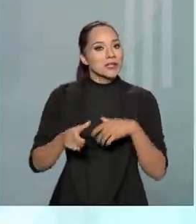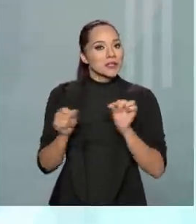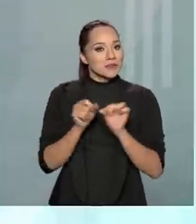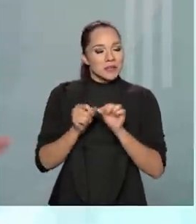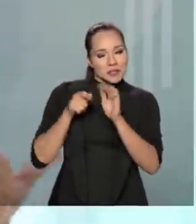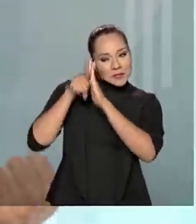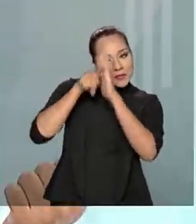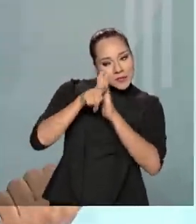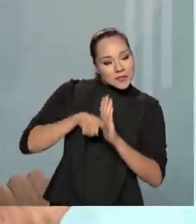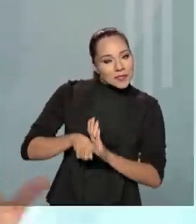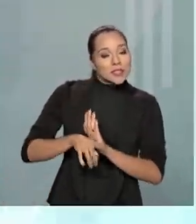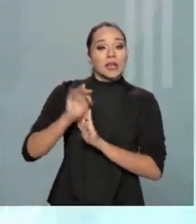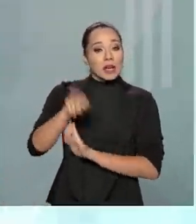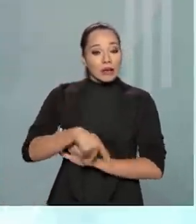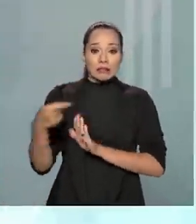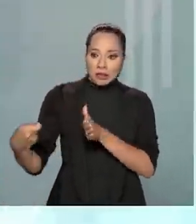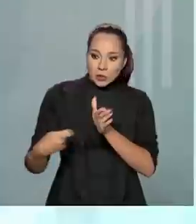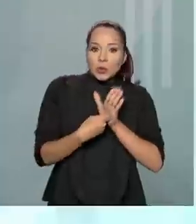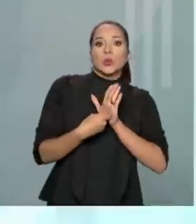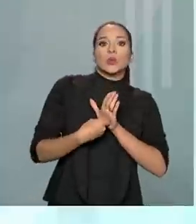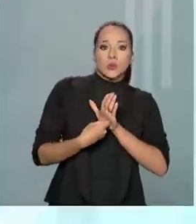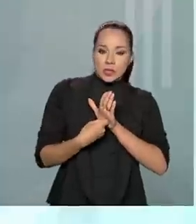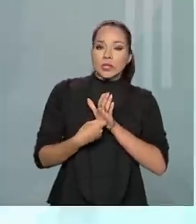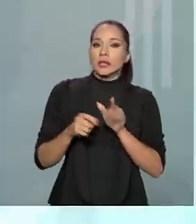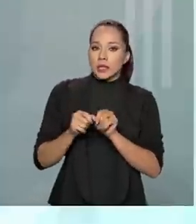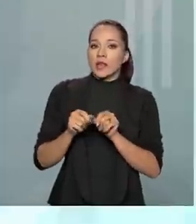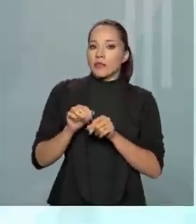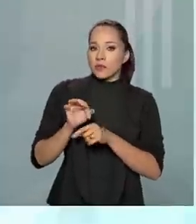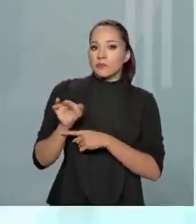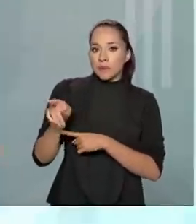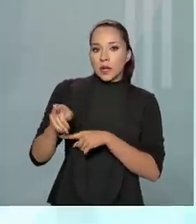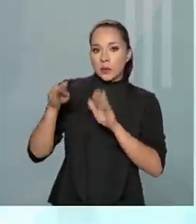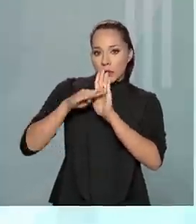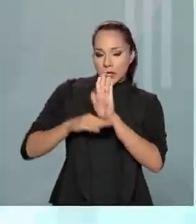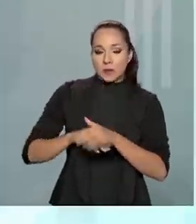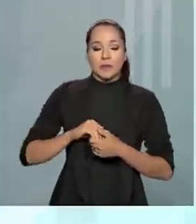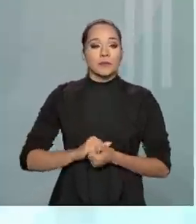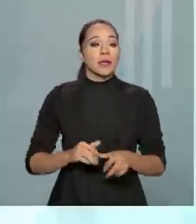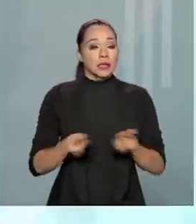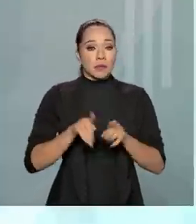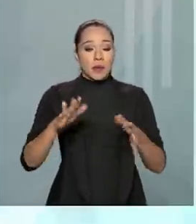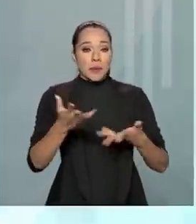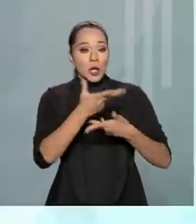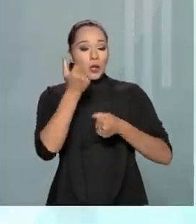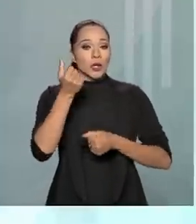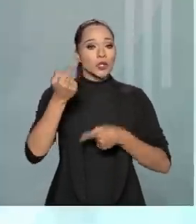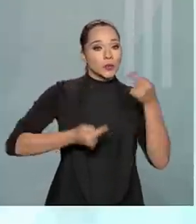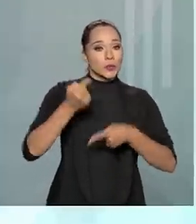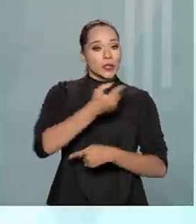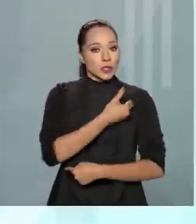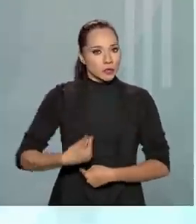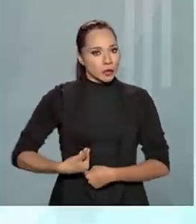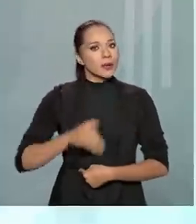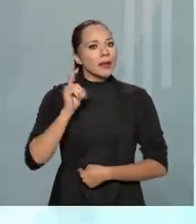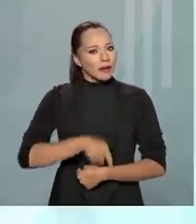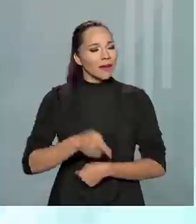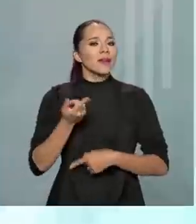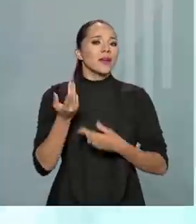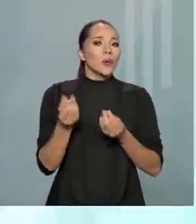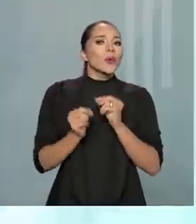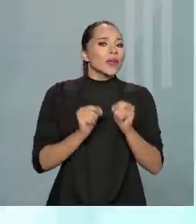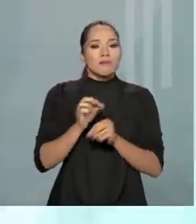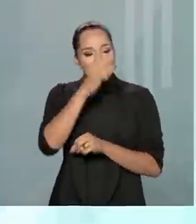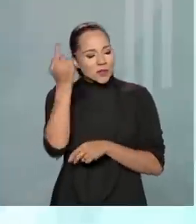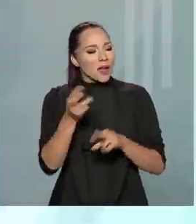investigativos, foram frutos de denúncias que chegaram pelo Fala.br. Muitas ações de melhoria de políticas públicas são fruto de reclamações de